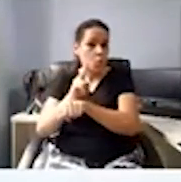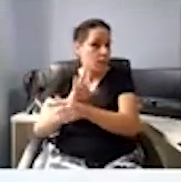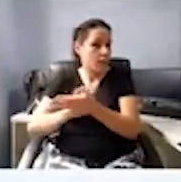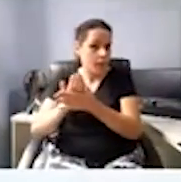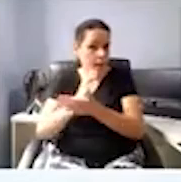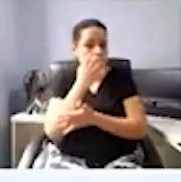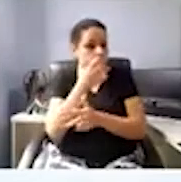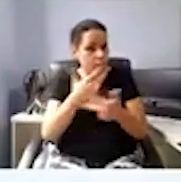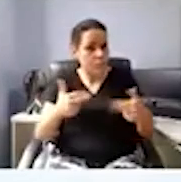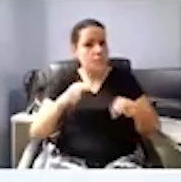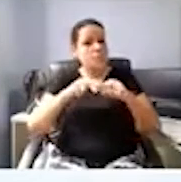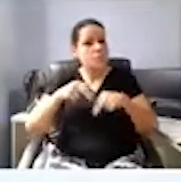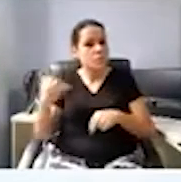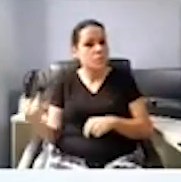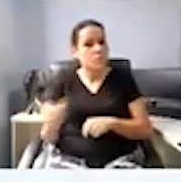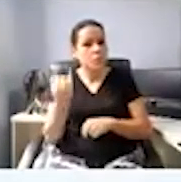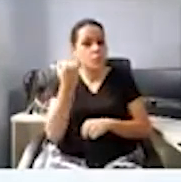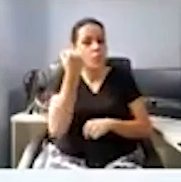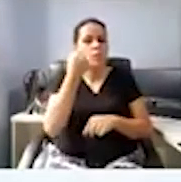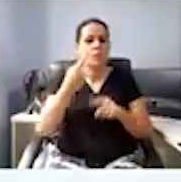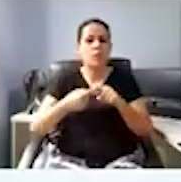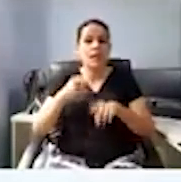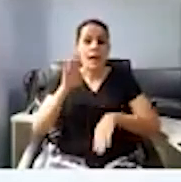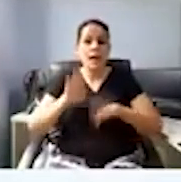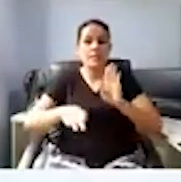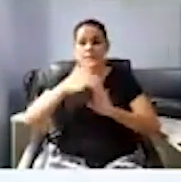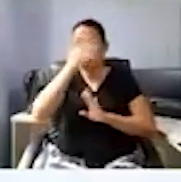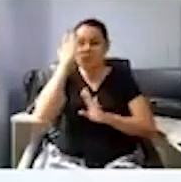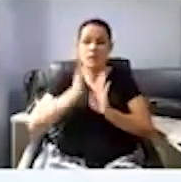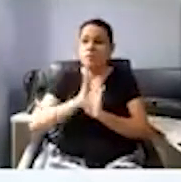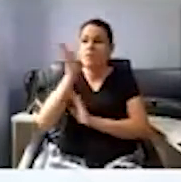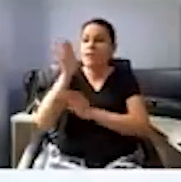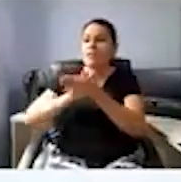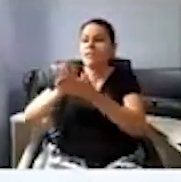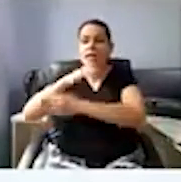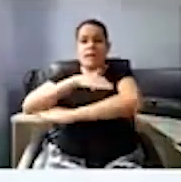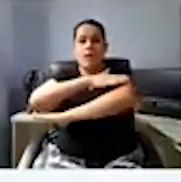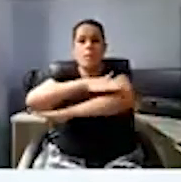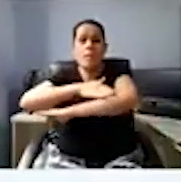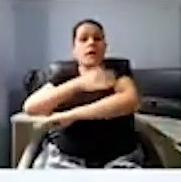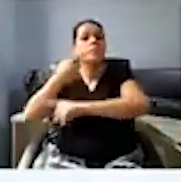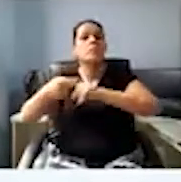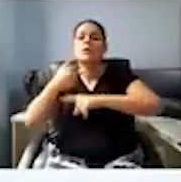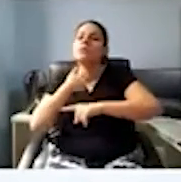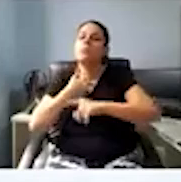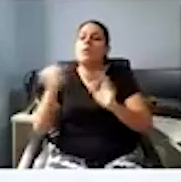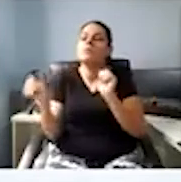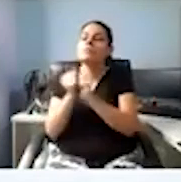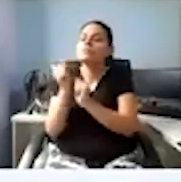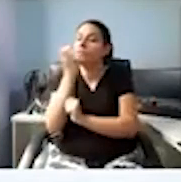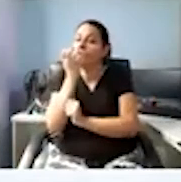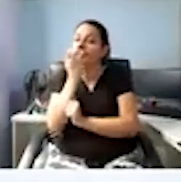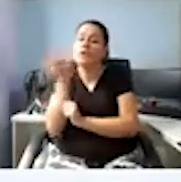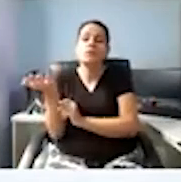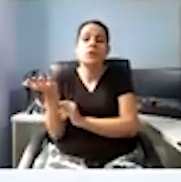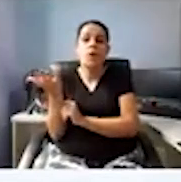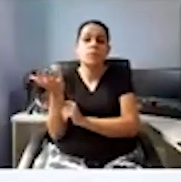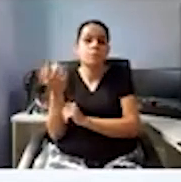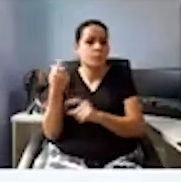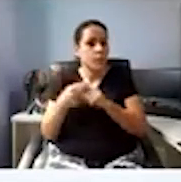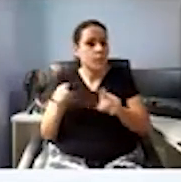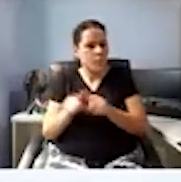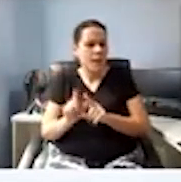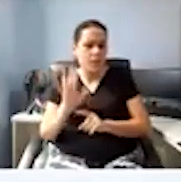Então, é muito importante porque as pessoas, às vezes, deixam de ir ao parque porque não dá para ficar andando com o cachorrinho, até porque acontecem